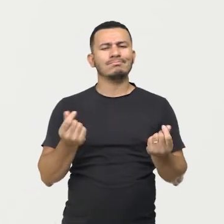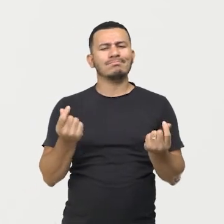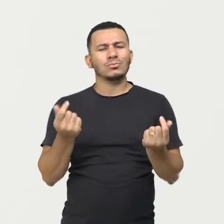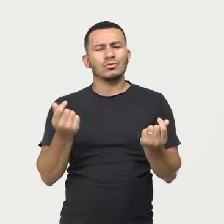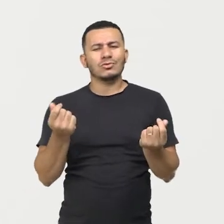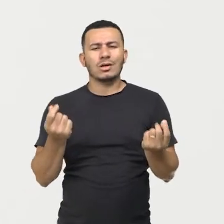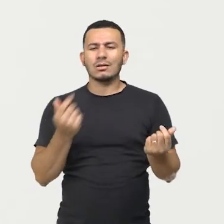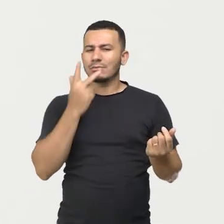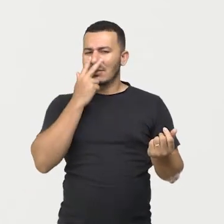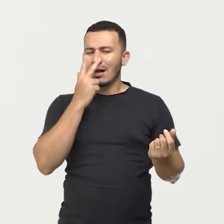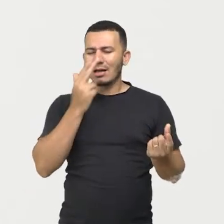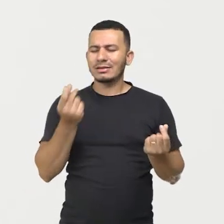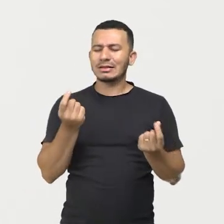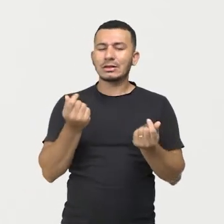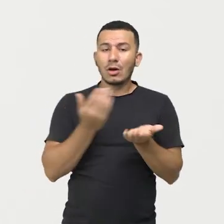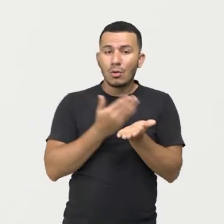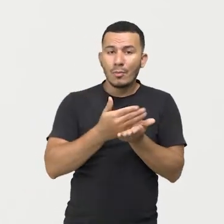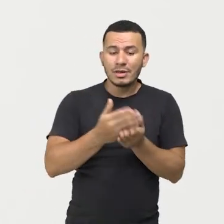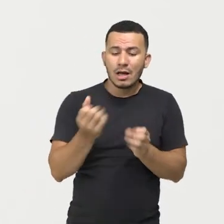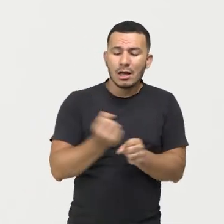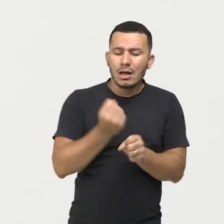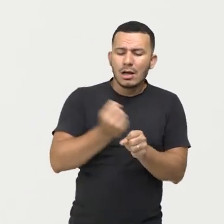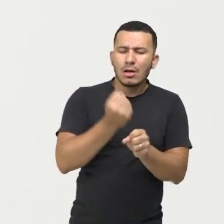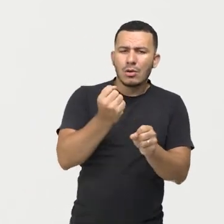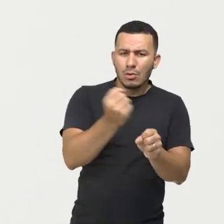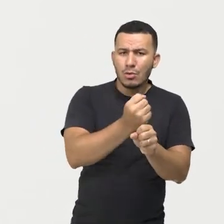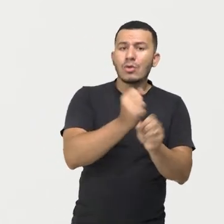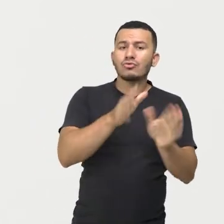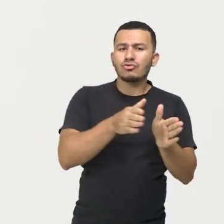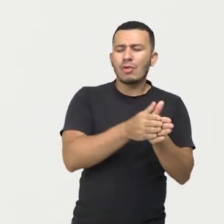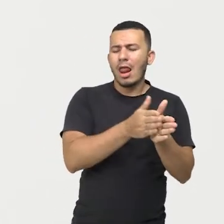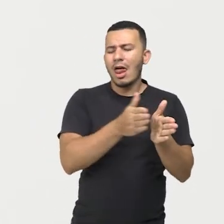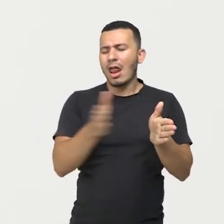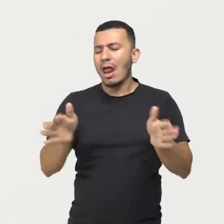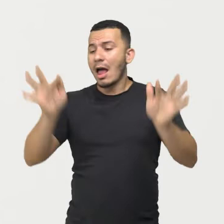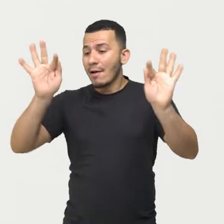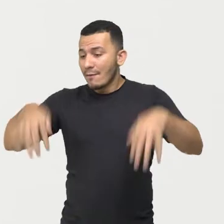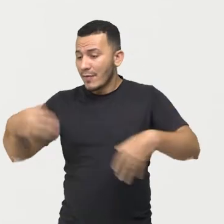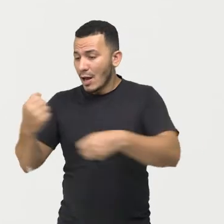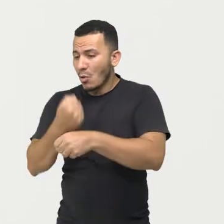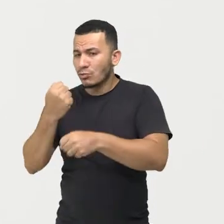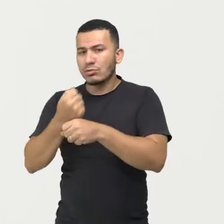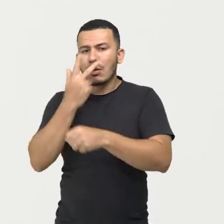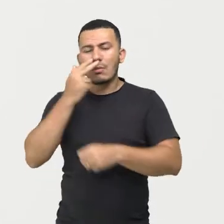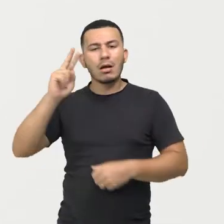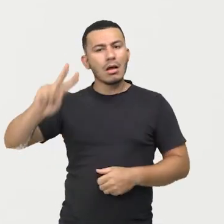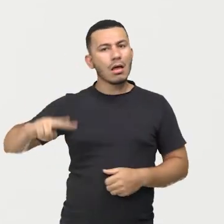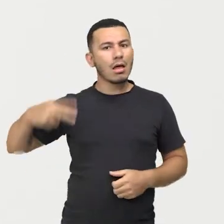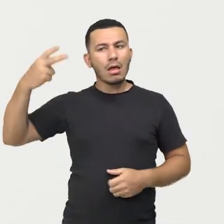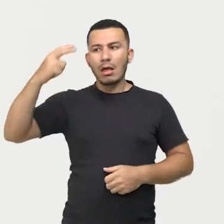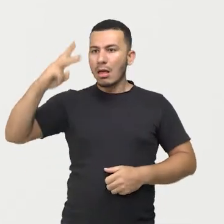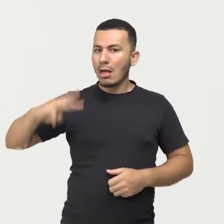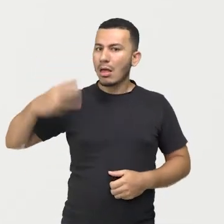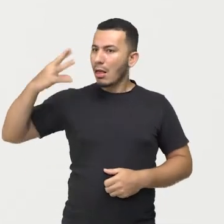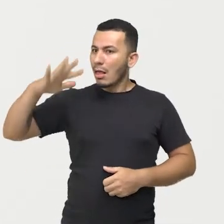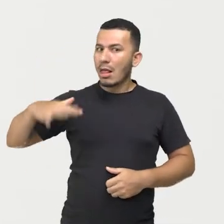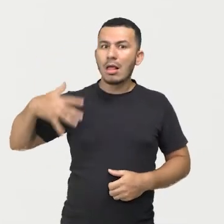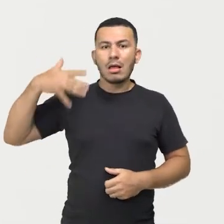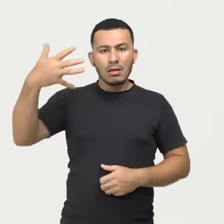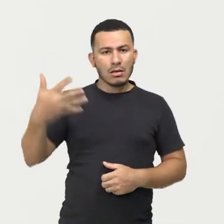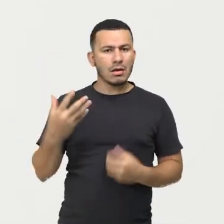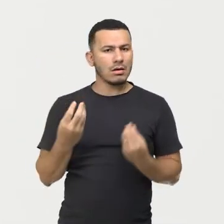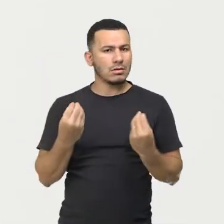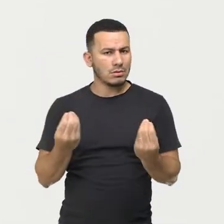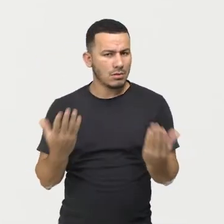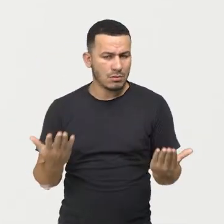valor que se inicia a construção é um, e quando se termina realmente, de fato, a construção daquela hidrelétrica, acaba